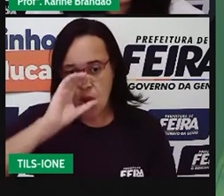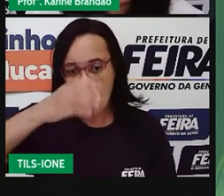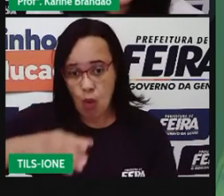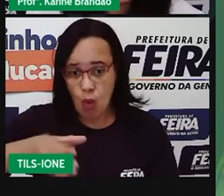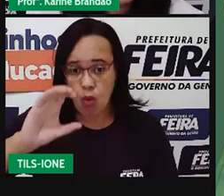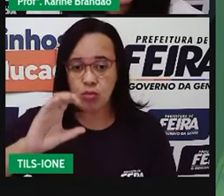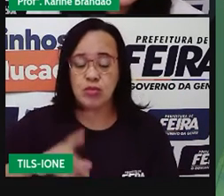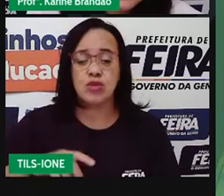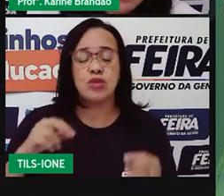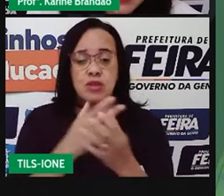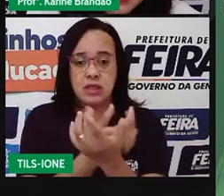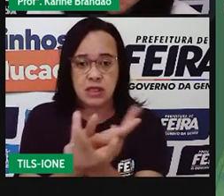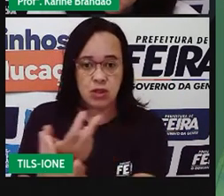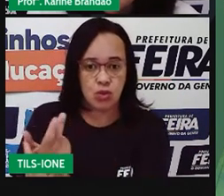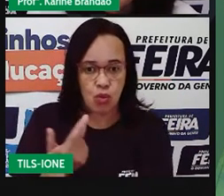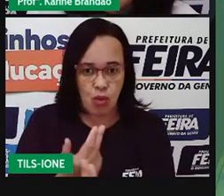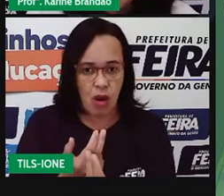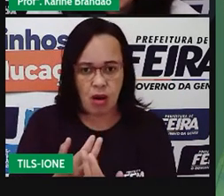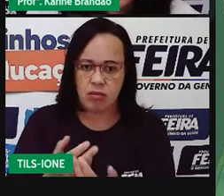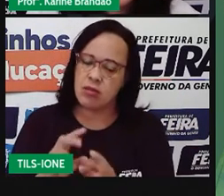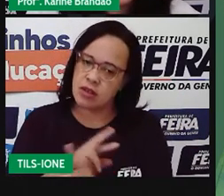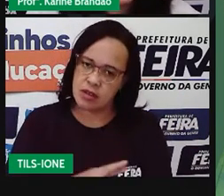eram indivíduos da mesma espécie.